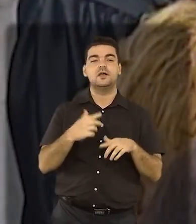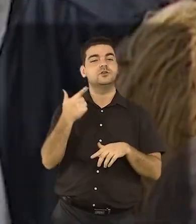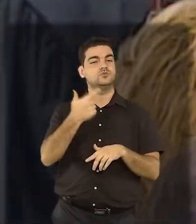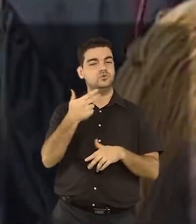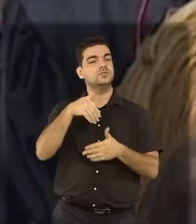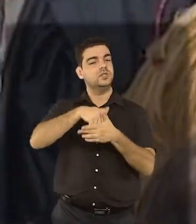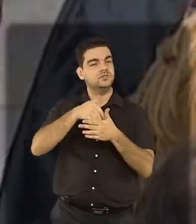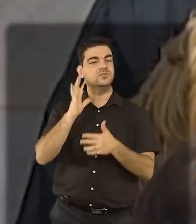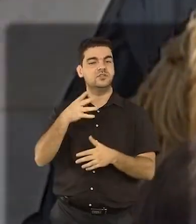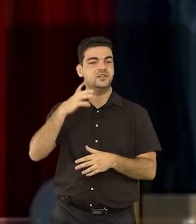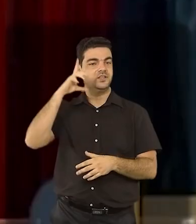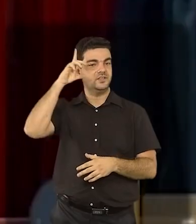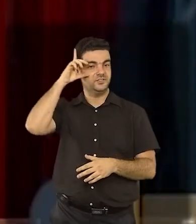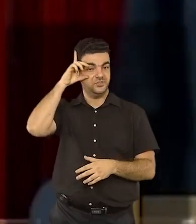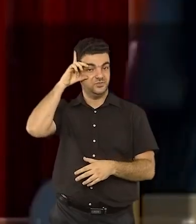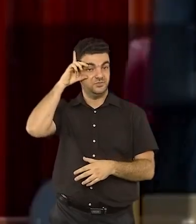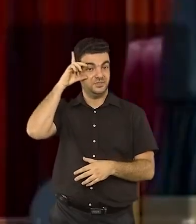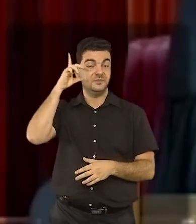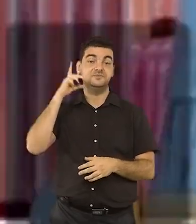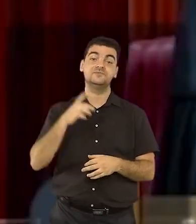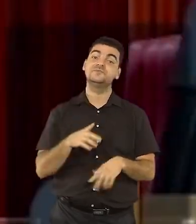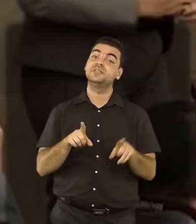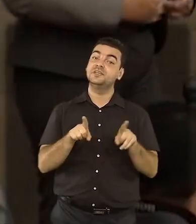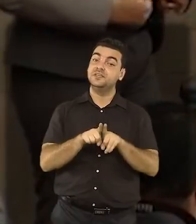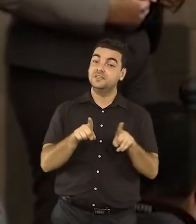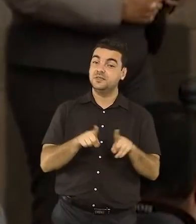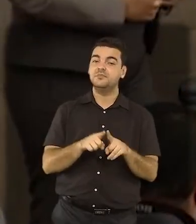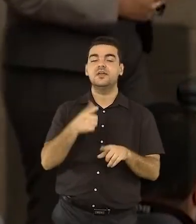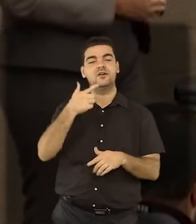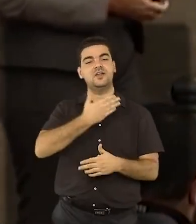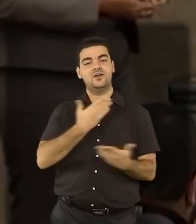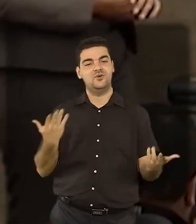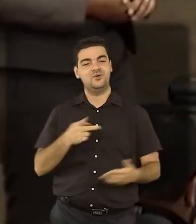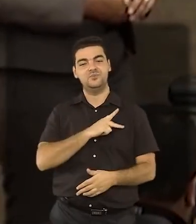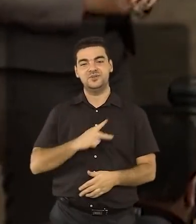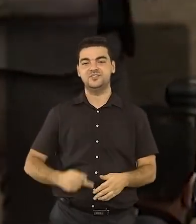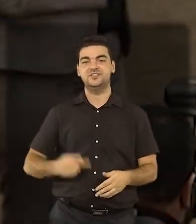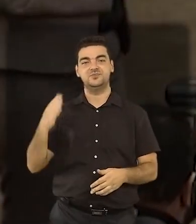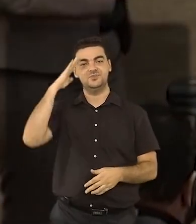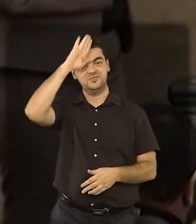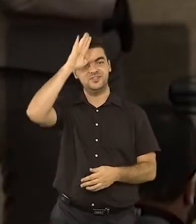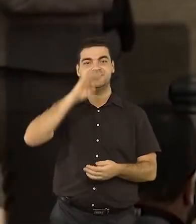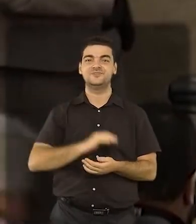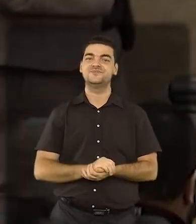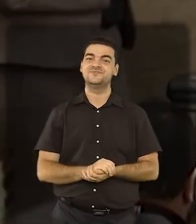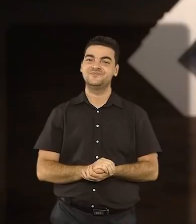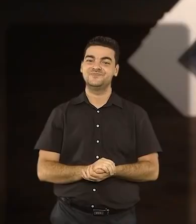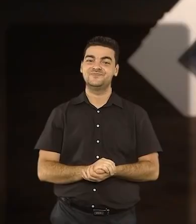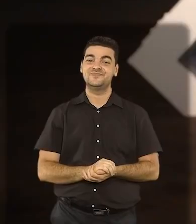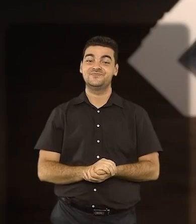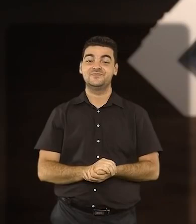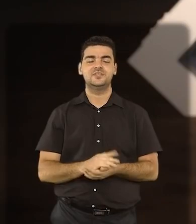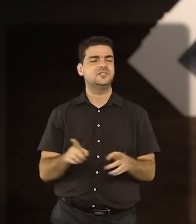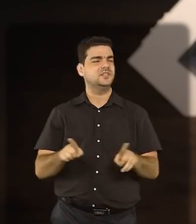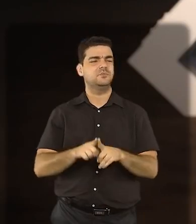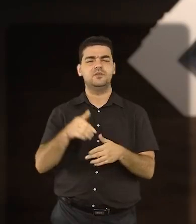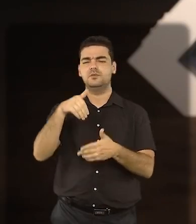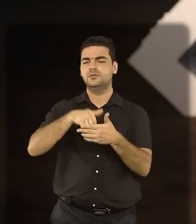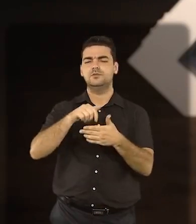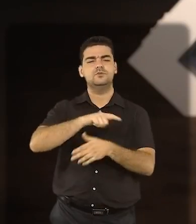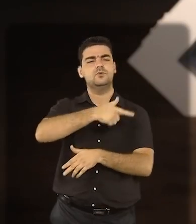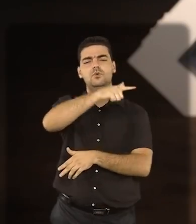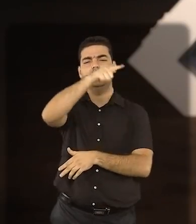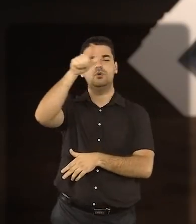duas eleições da presidente Dilma Rousseff e a eleição do presidente Jair Bolsonaro e de milhares de